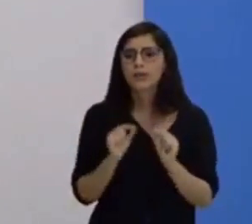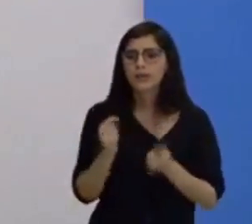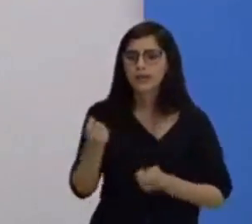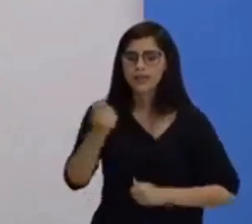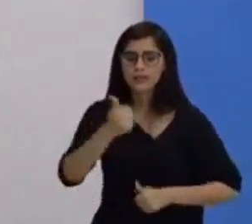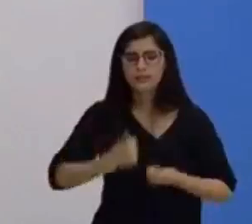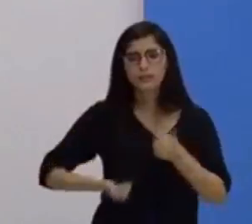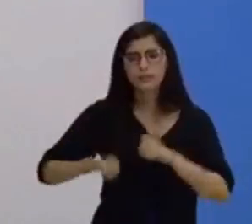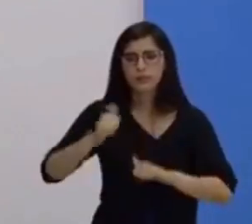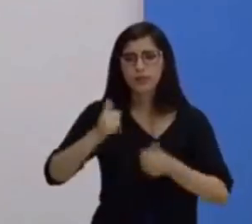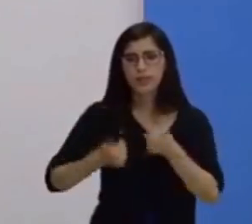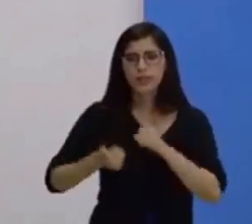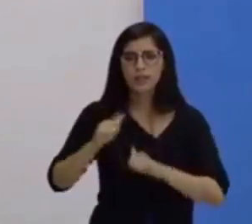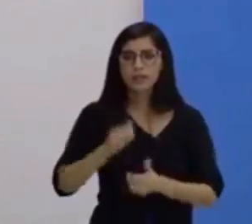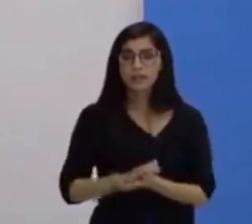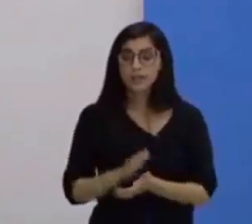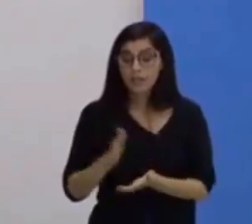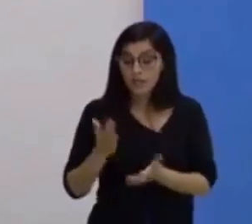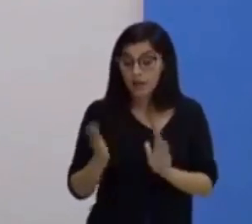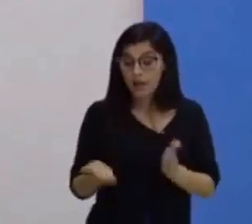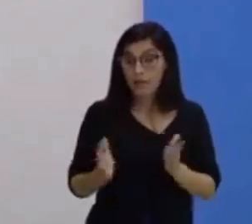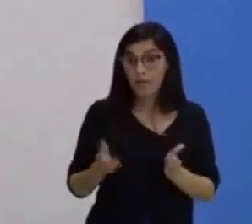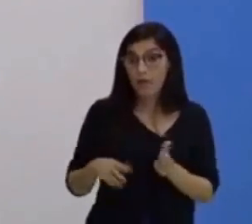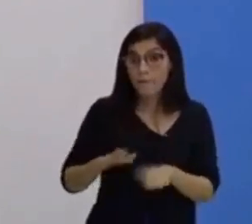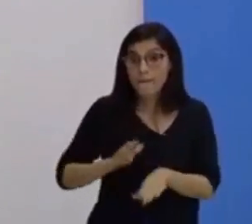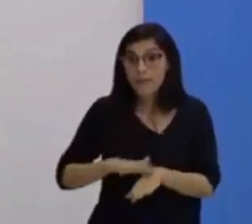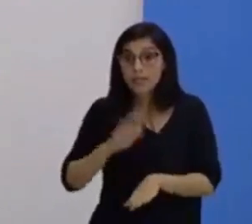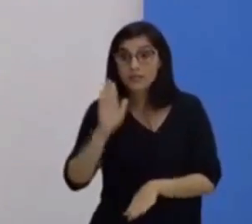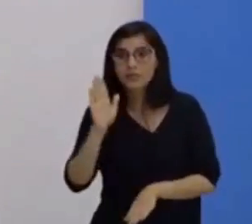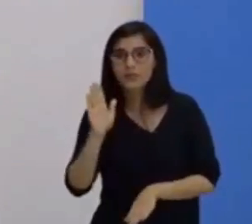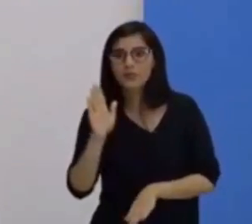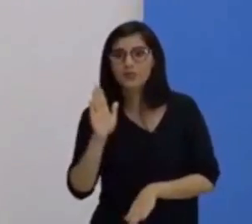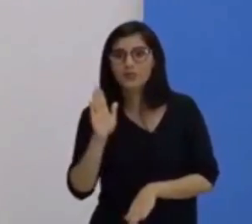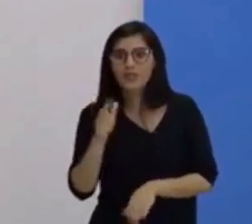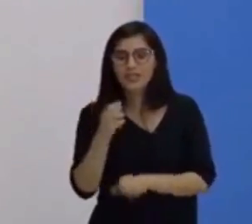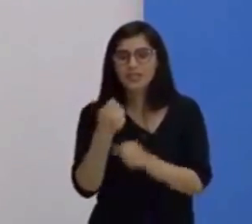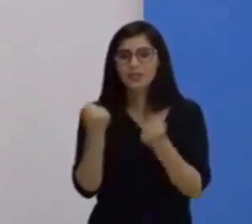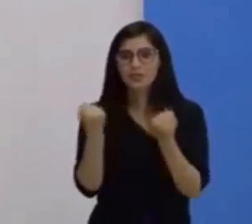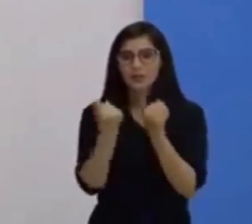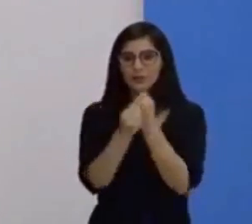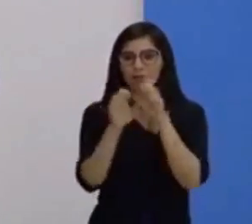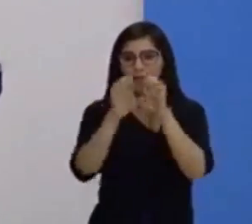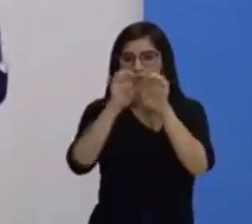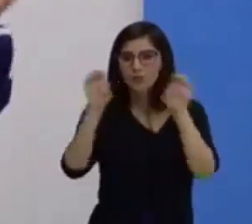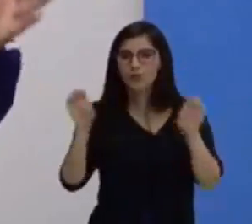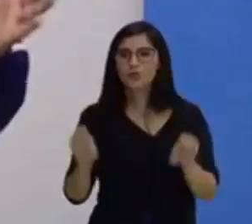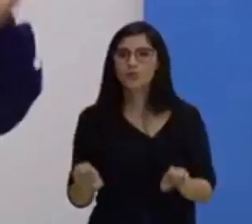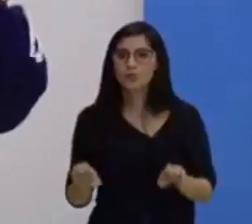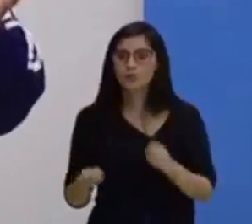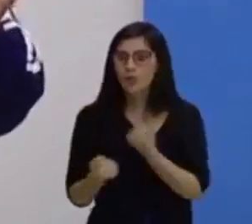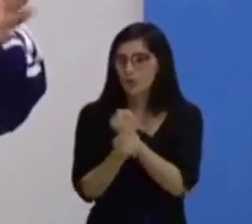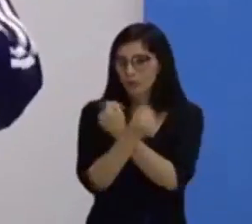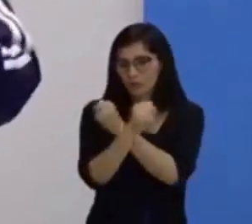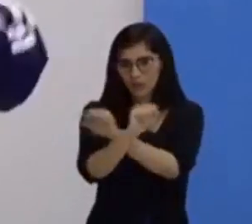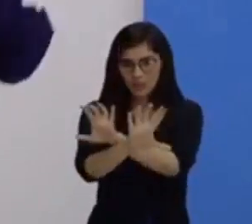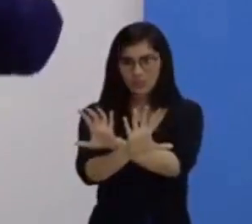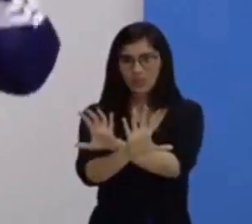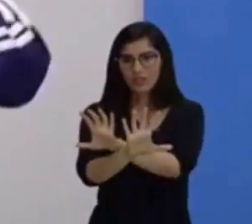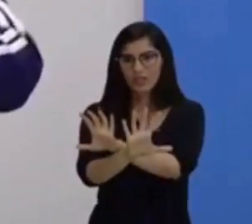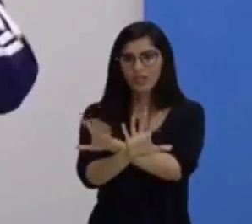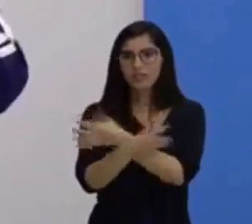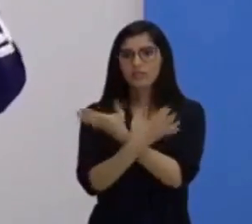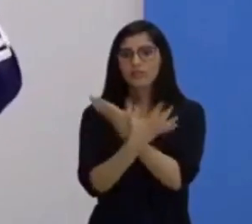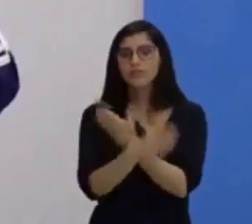nós viemos trazendo mais um elemento. Falamos sobre a estrutura muscular e esquelética. Esquelética, músculo,